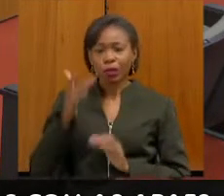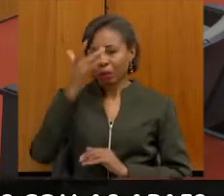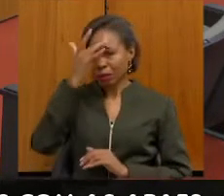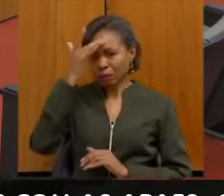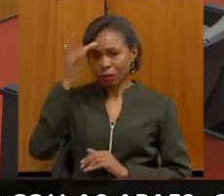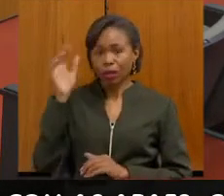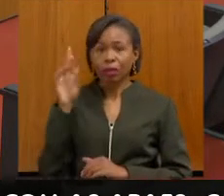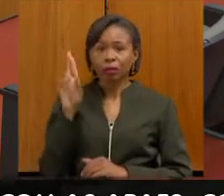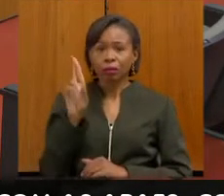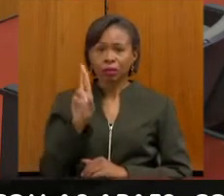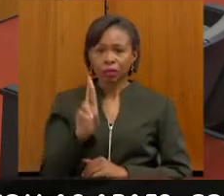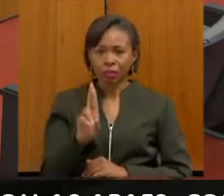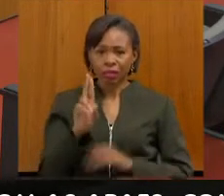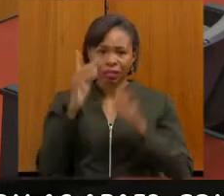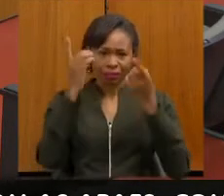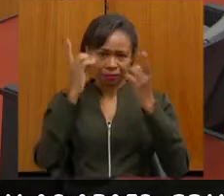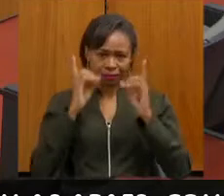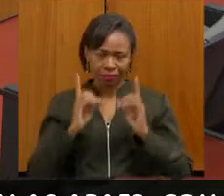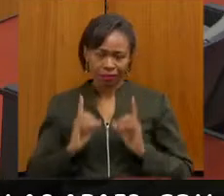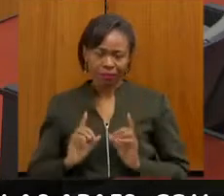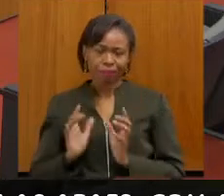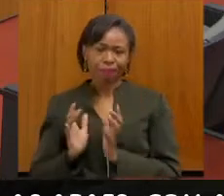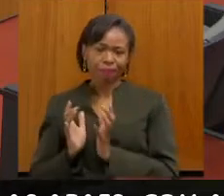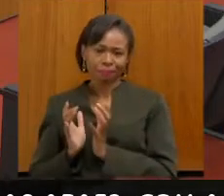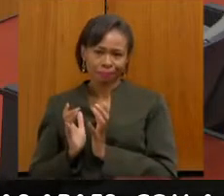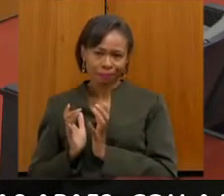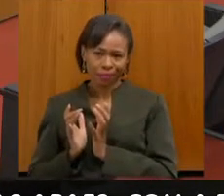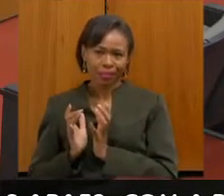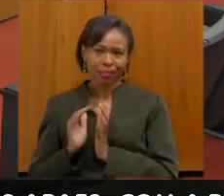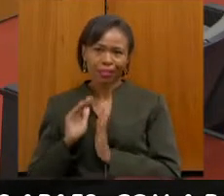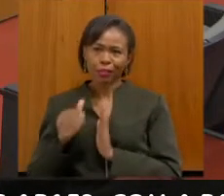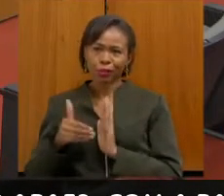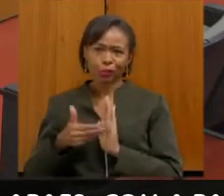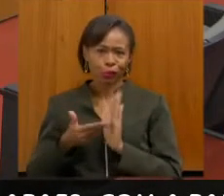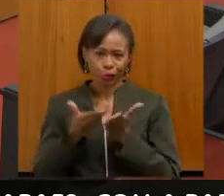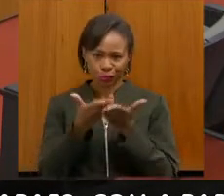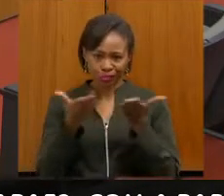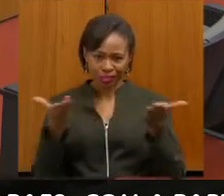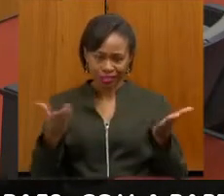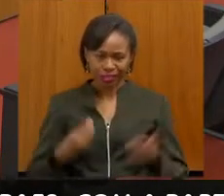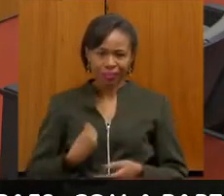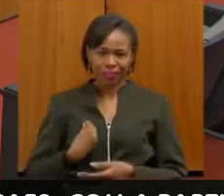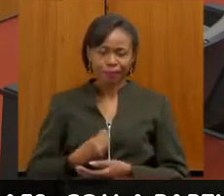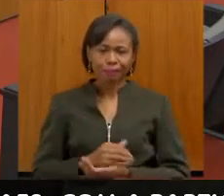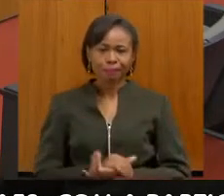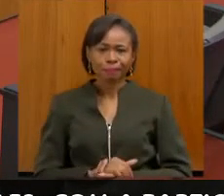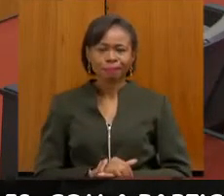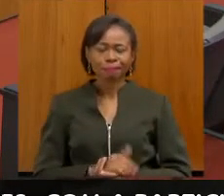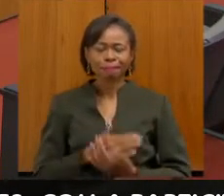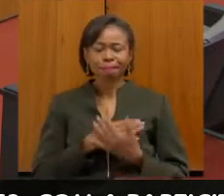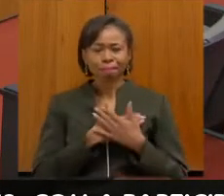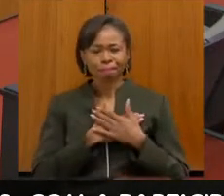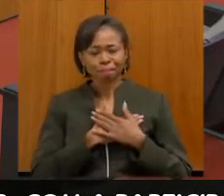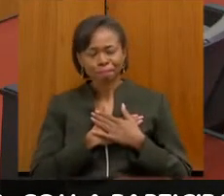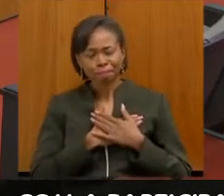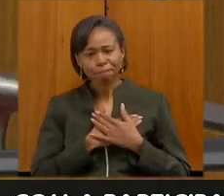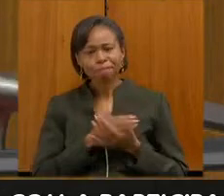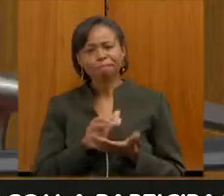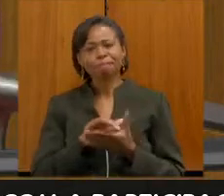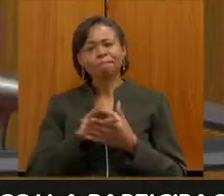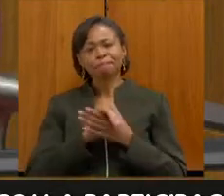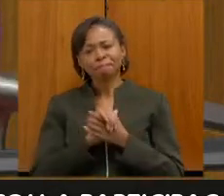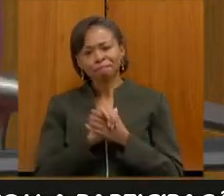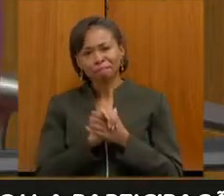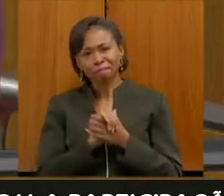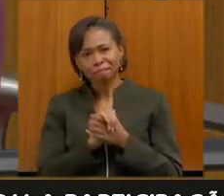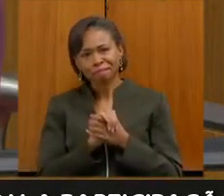deficiência, das APAES, enfim, a todos os presentes. Gostaria de coração de parabenizá-los